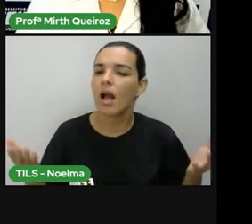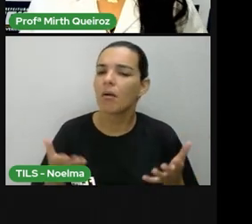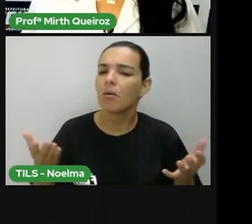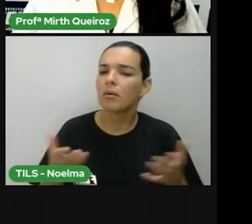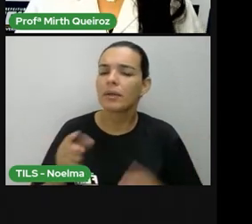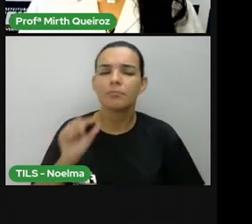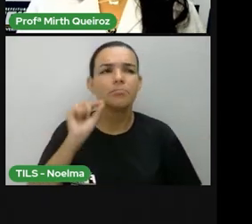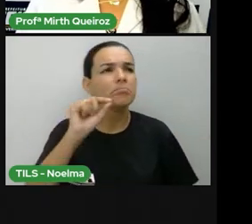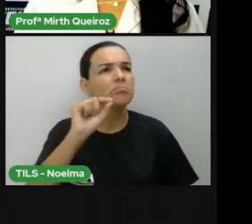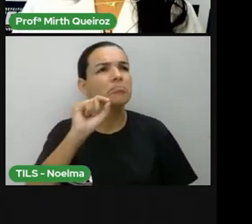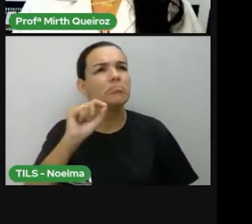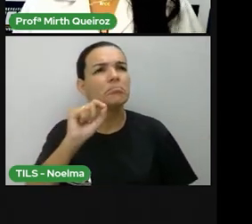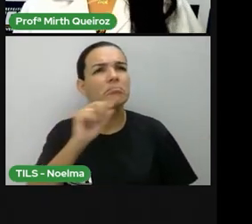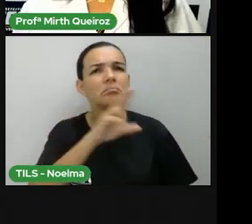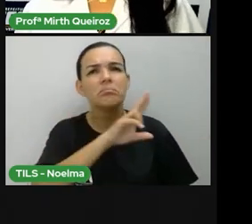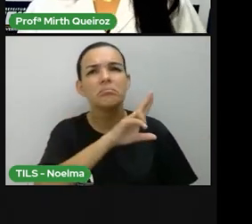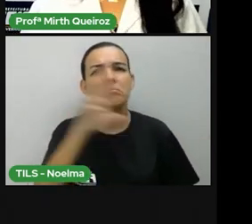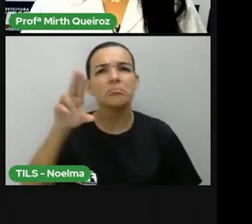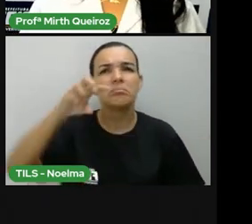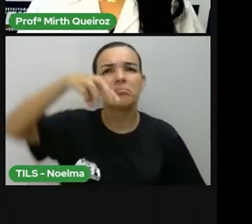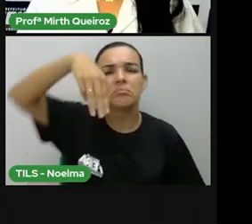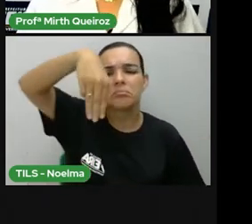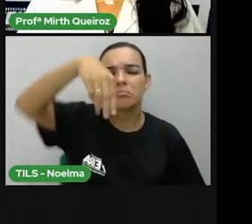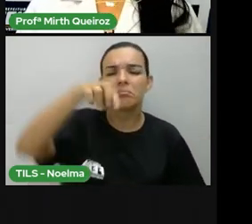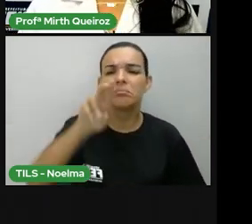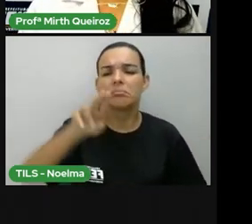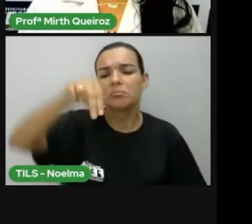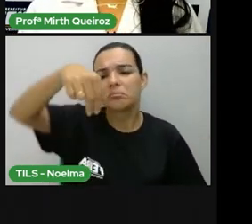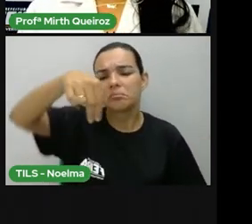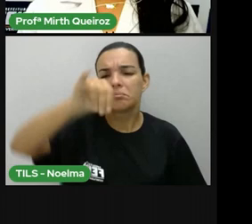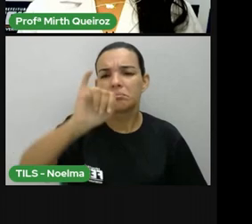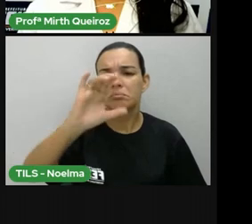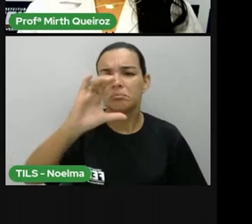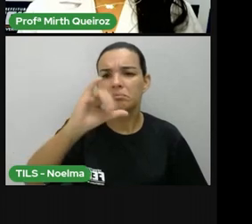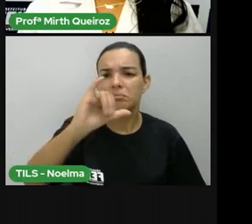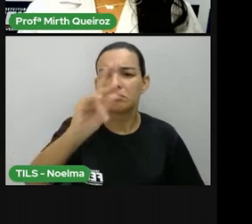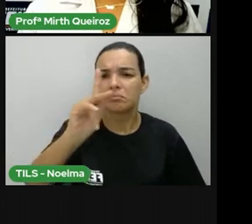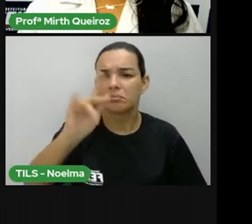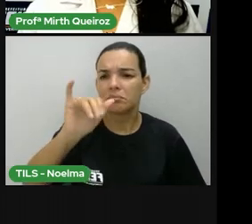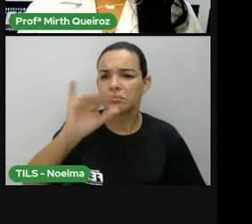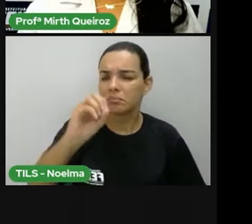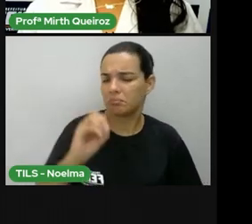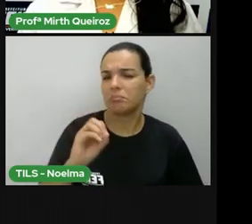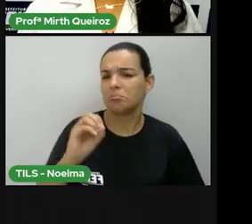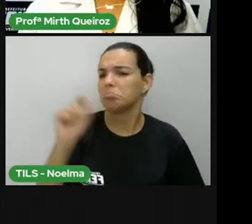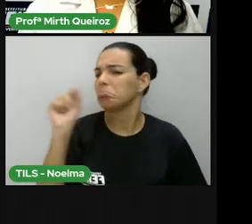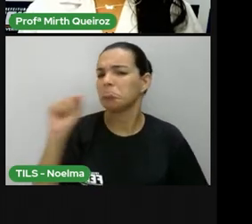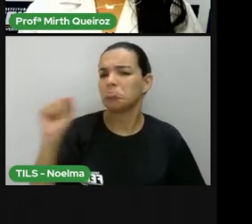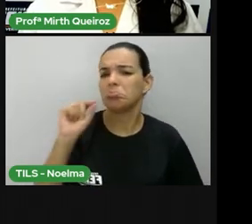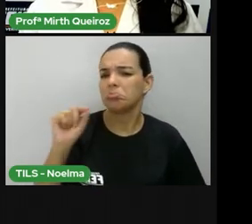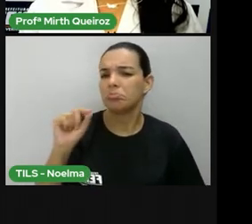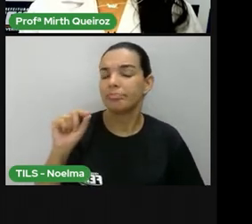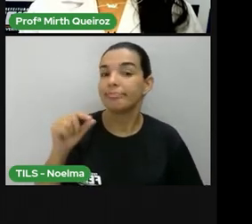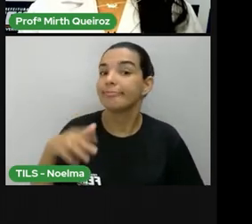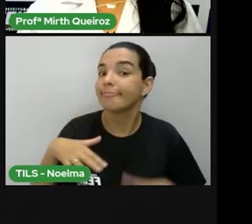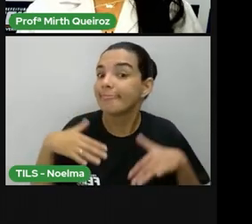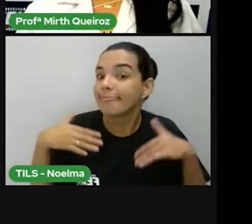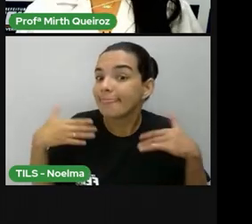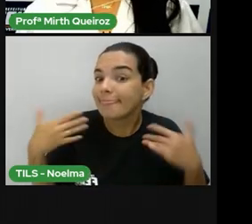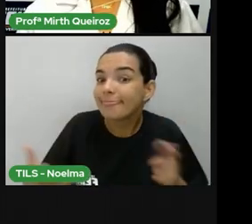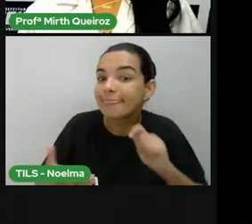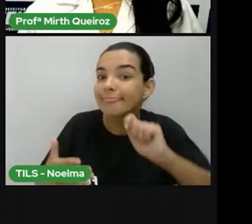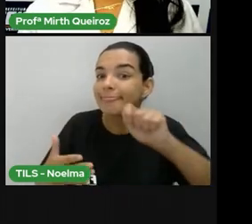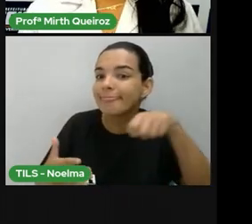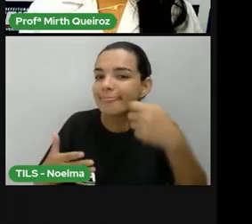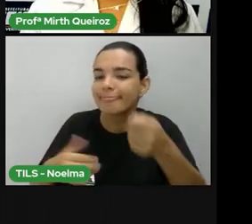Mas, primeiro, o que são municípios? O município é a área territorial, né, total, administrada